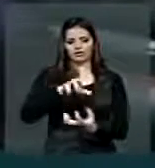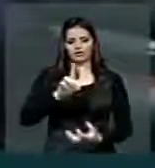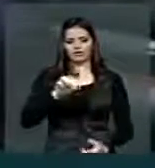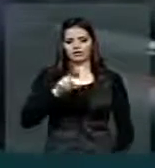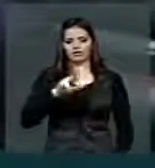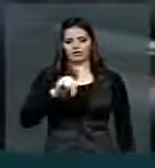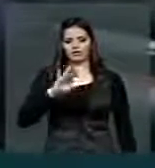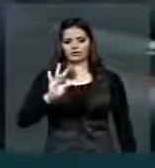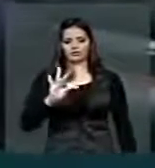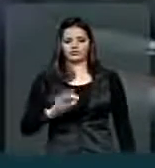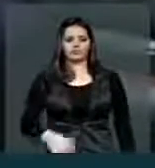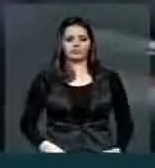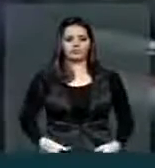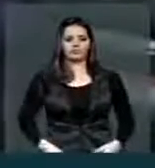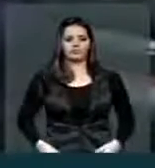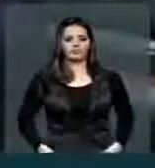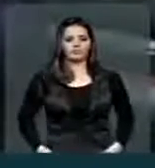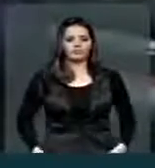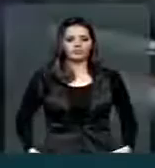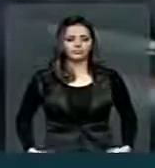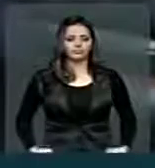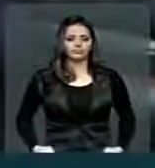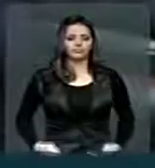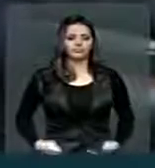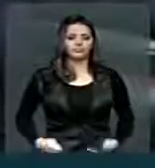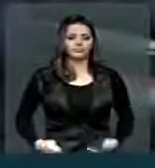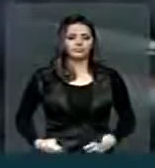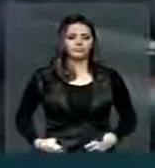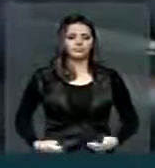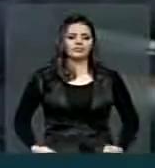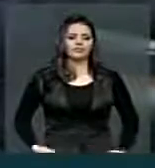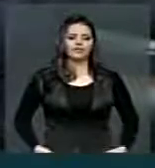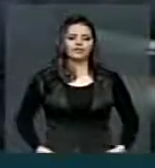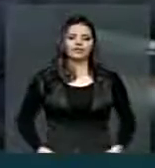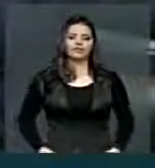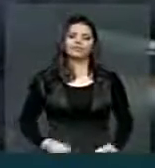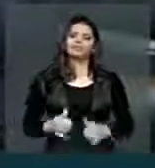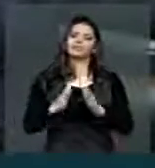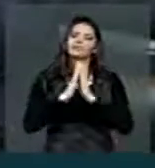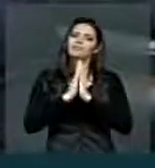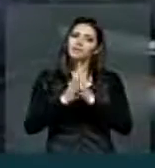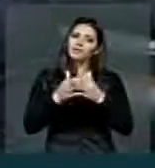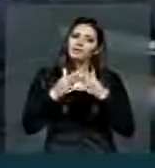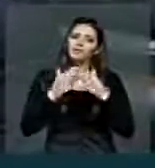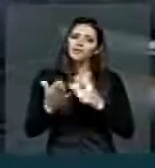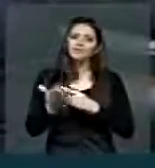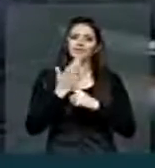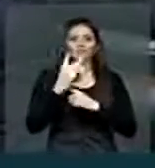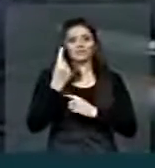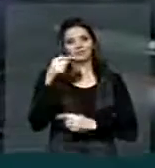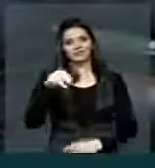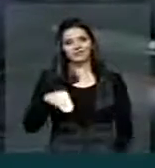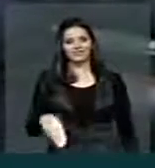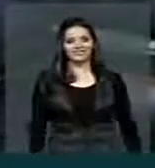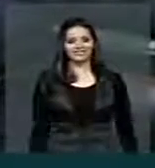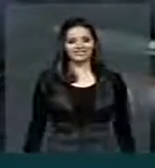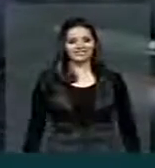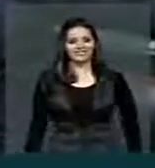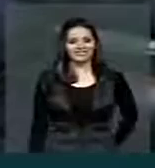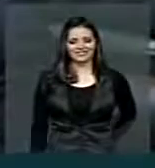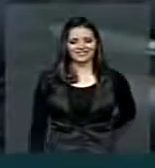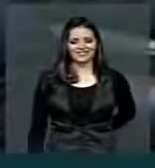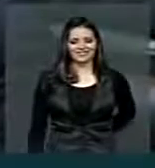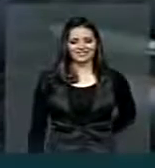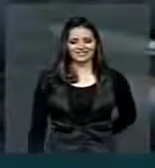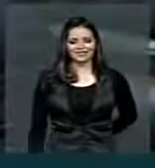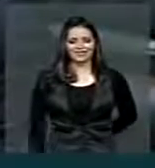fazer a